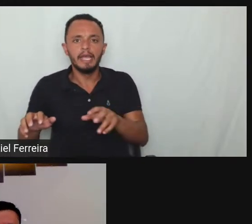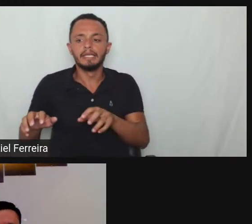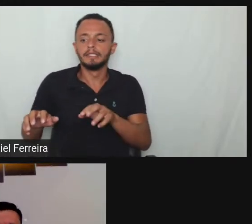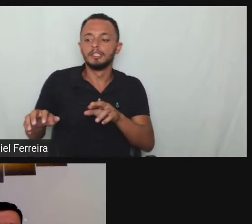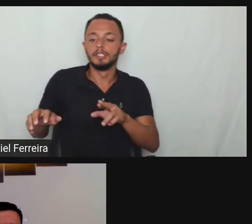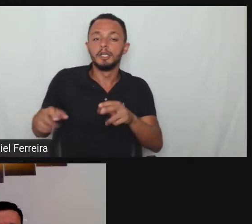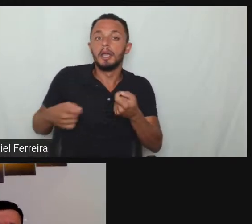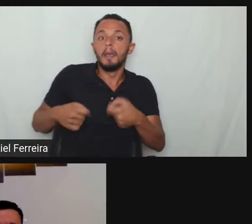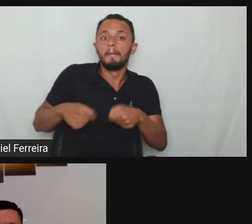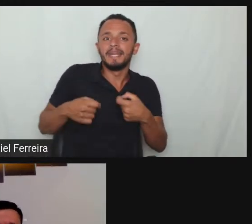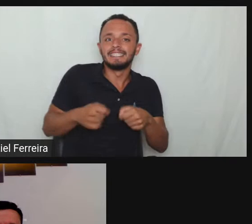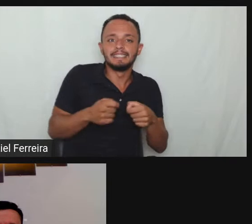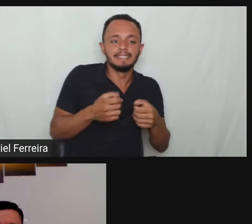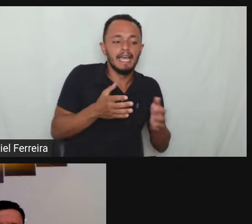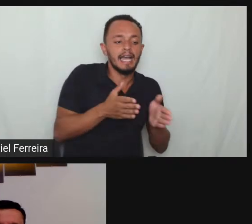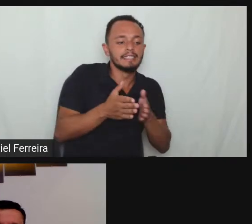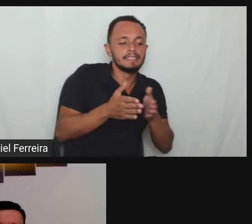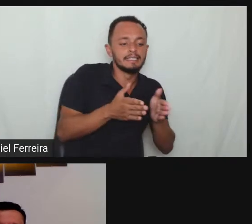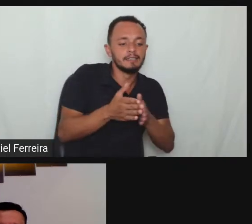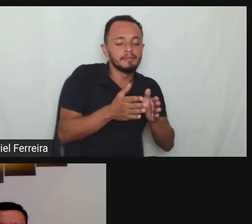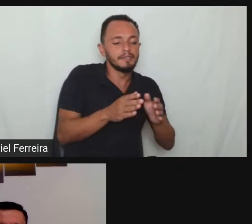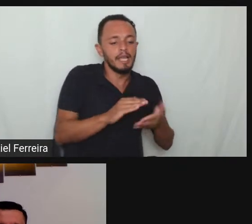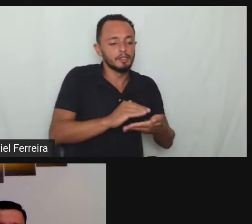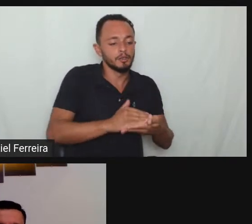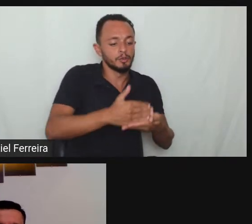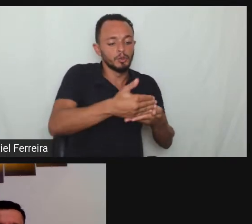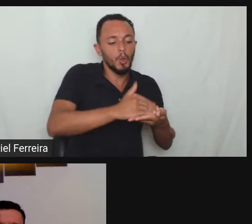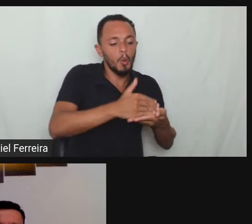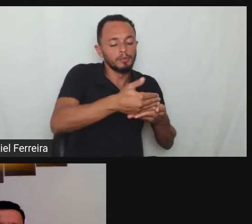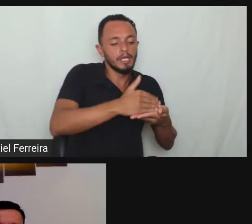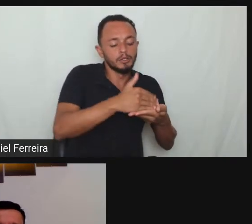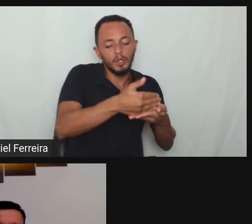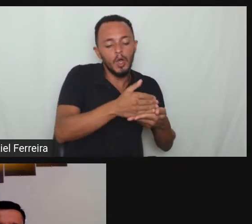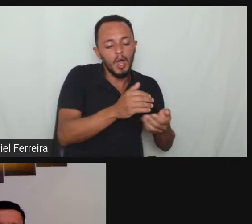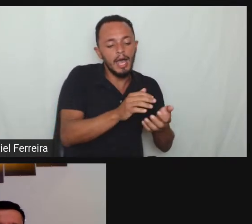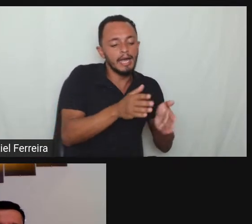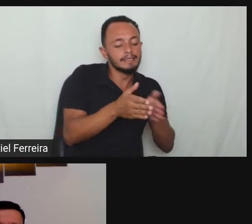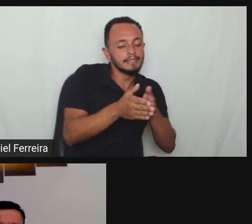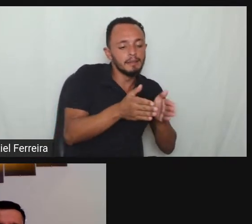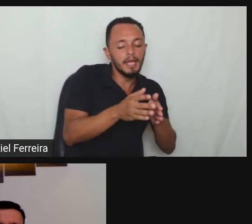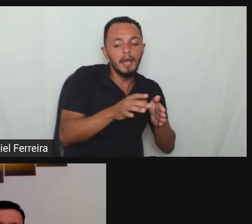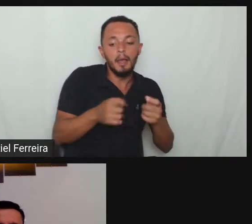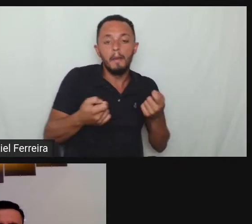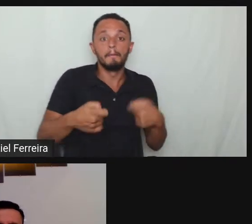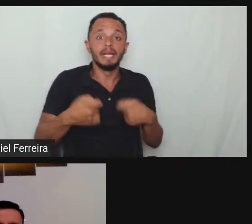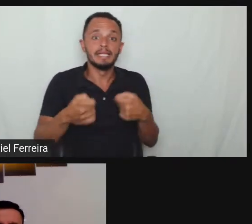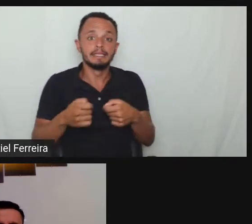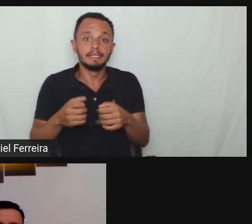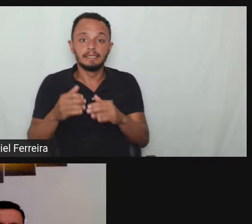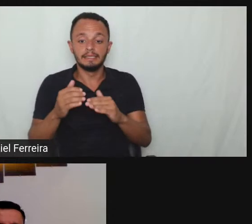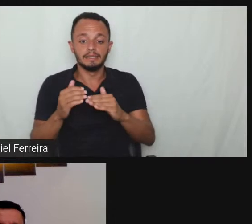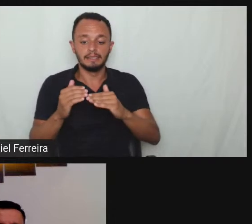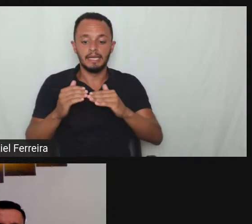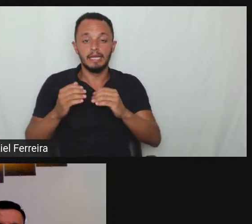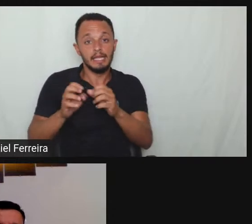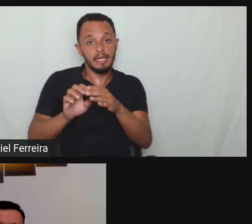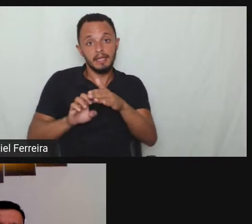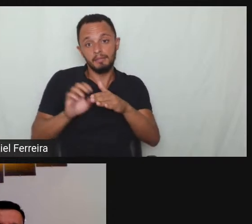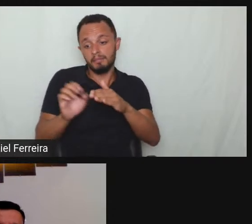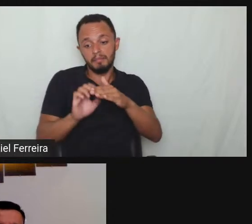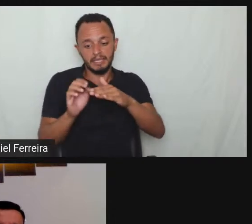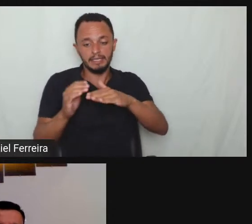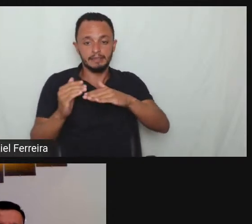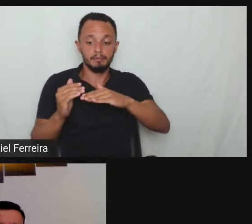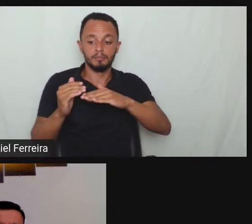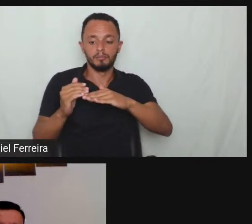de uma adaptação de acessibilidade no computador você vai precisar de uma mudança de layout trabalhar no primeiro andar você não pode subir escada não